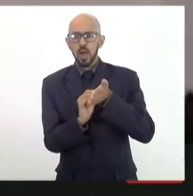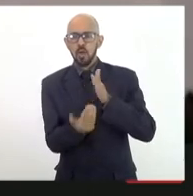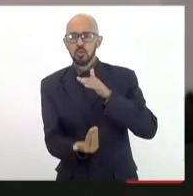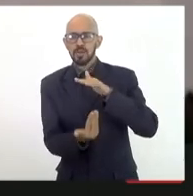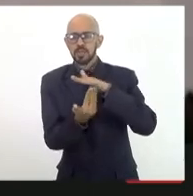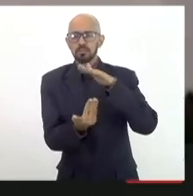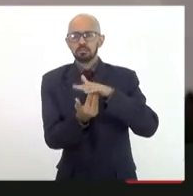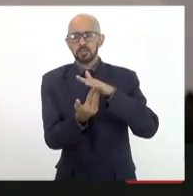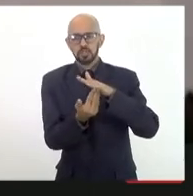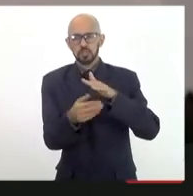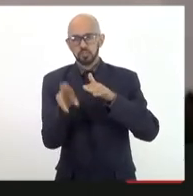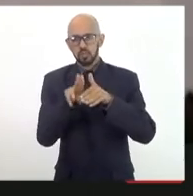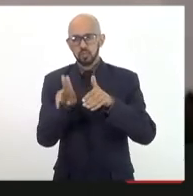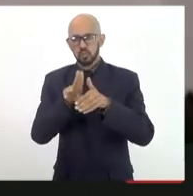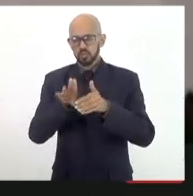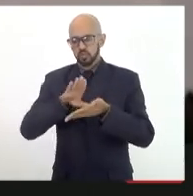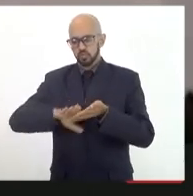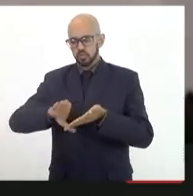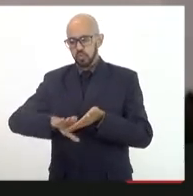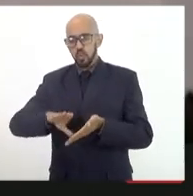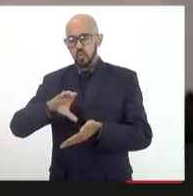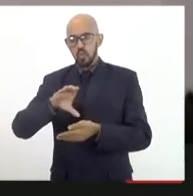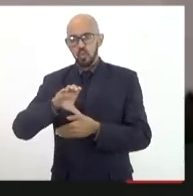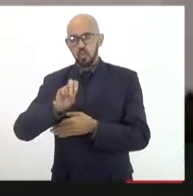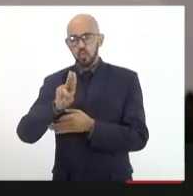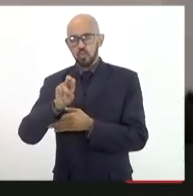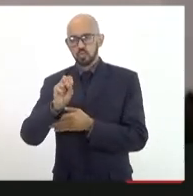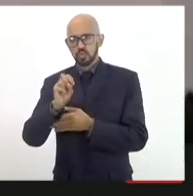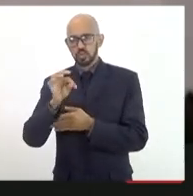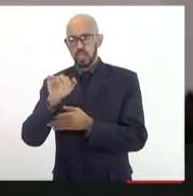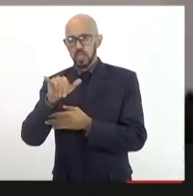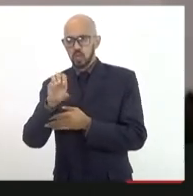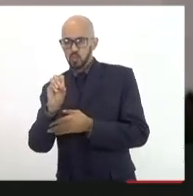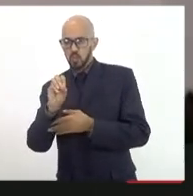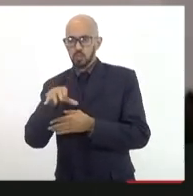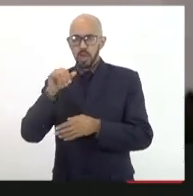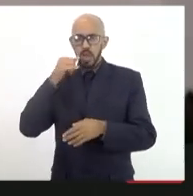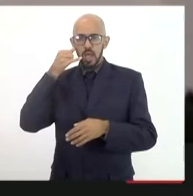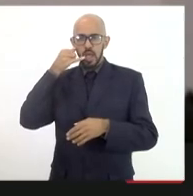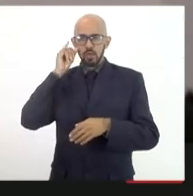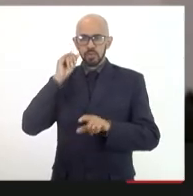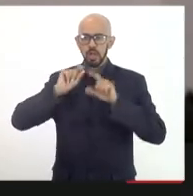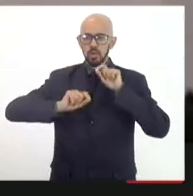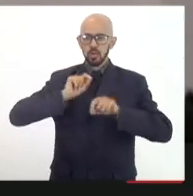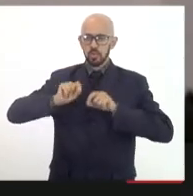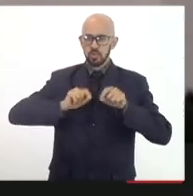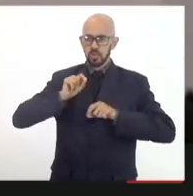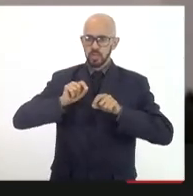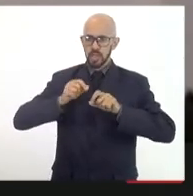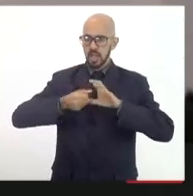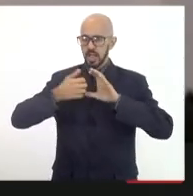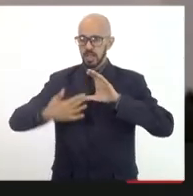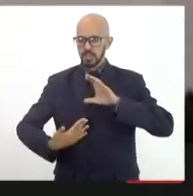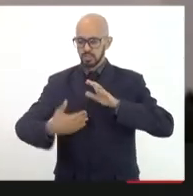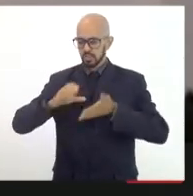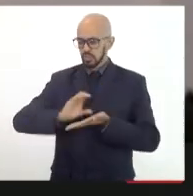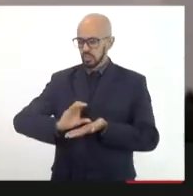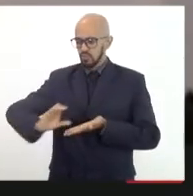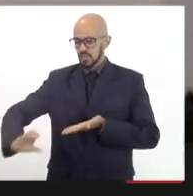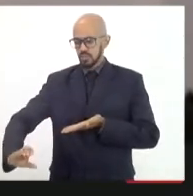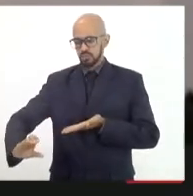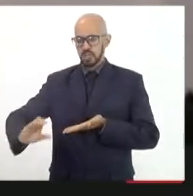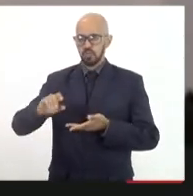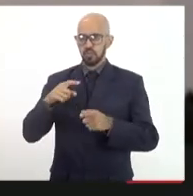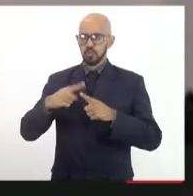custeio quando necessário para que não se inviabilize o aspecto investimento, porque o